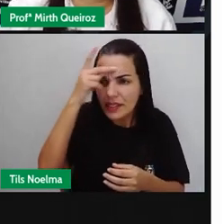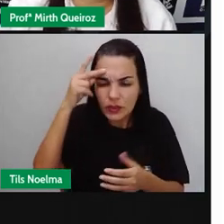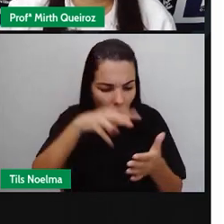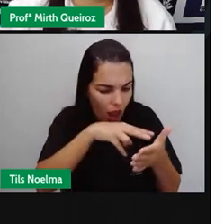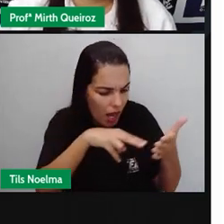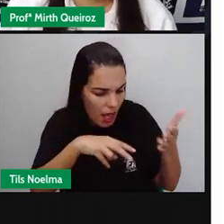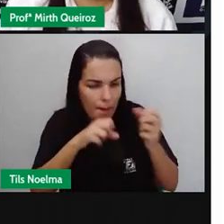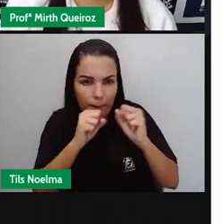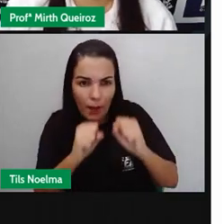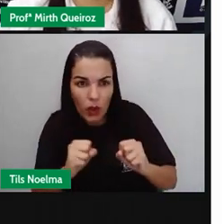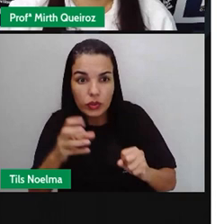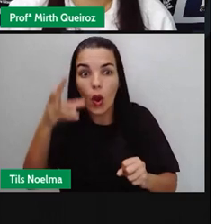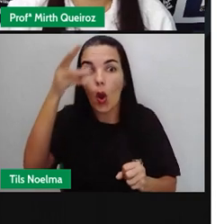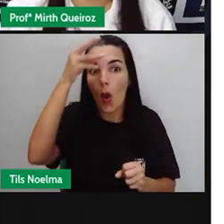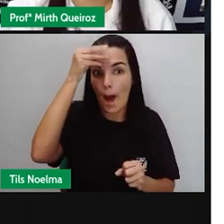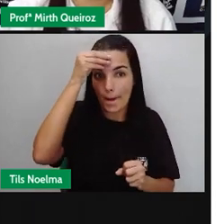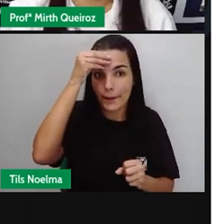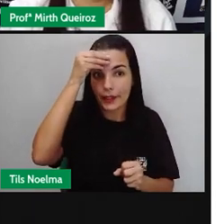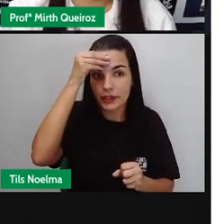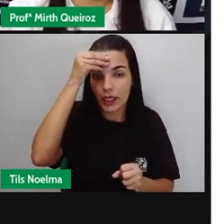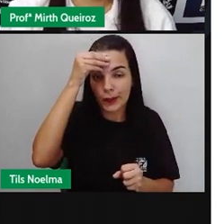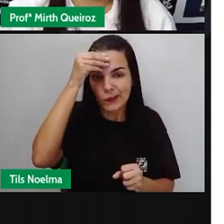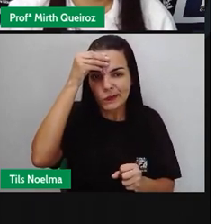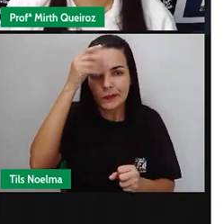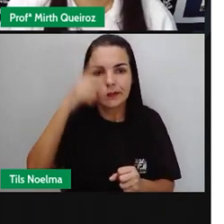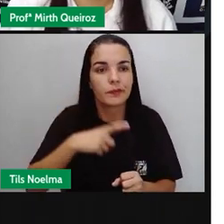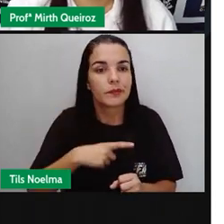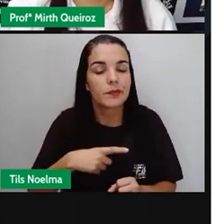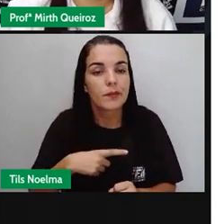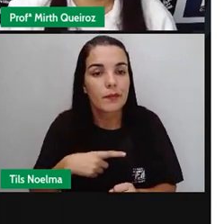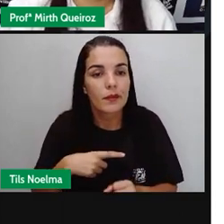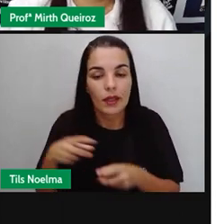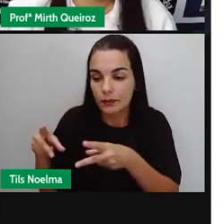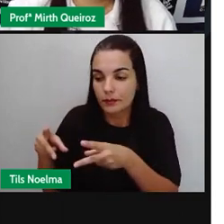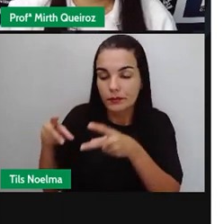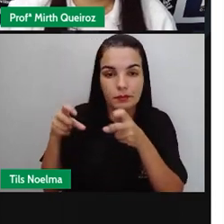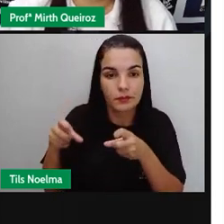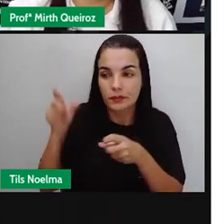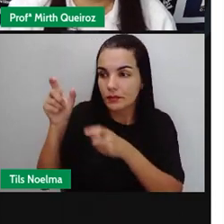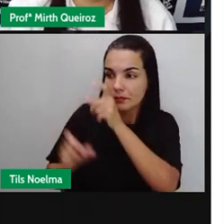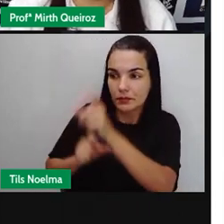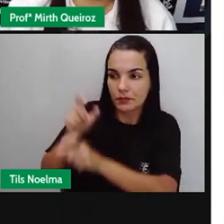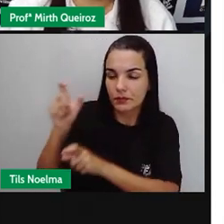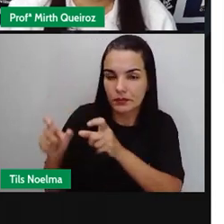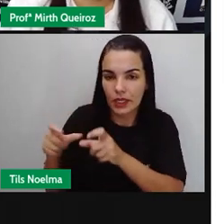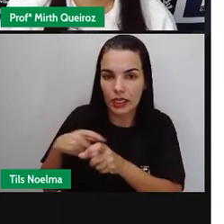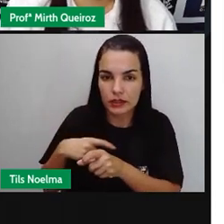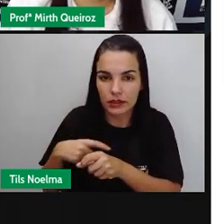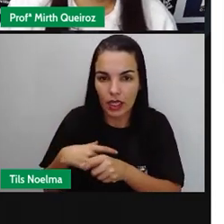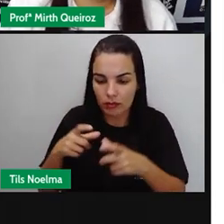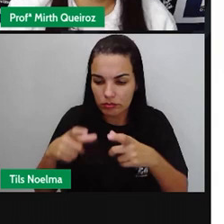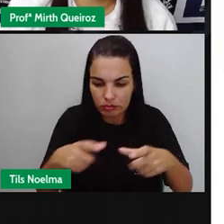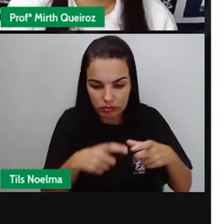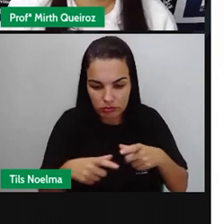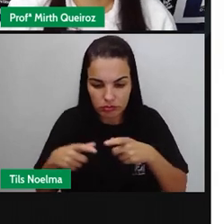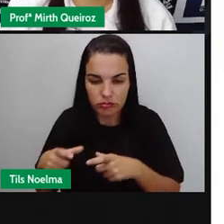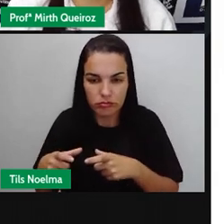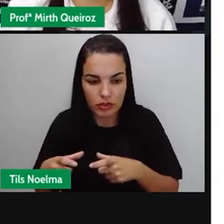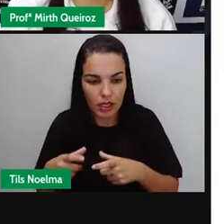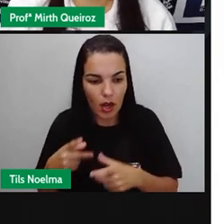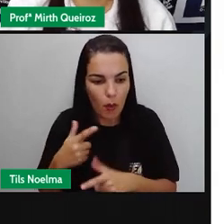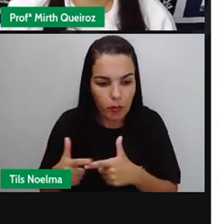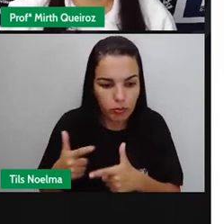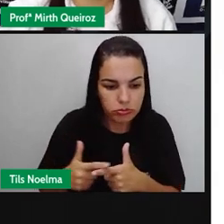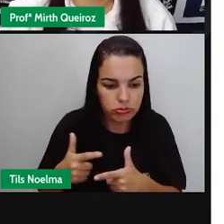Esse texto Apresentam personagens Demarcação de tempo E espaço Conflito E